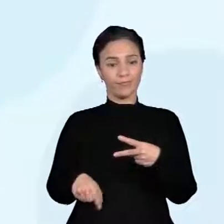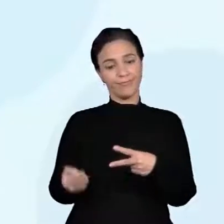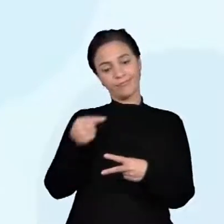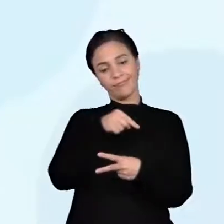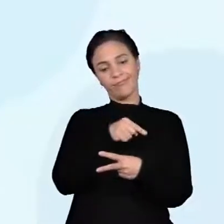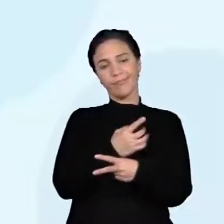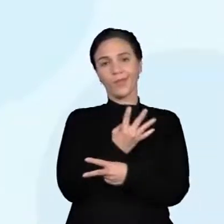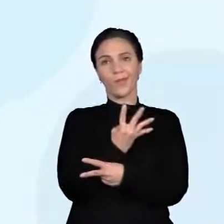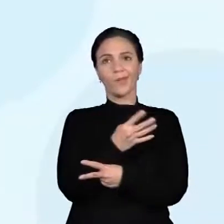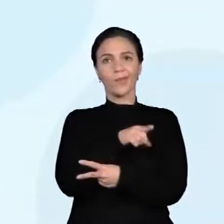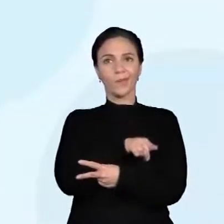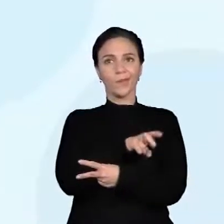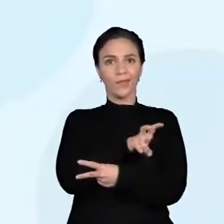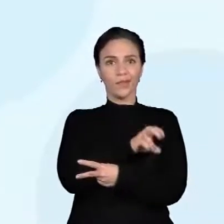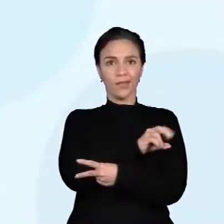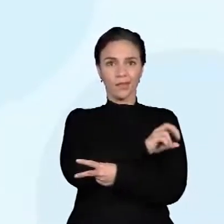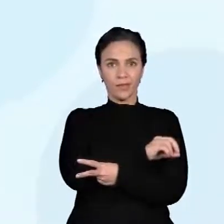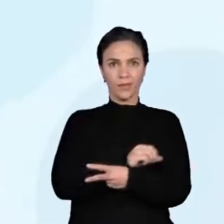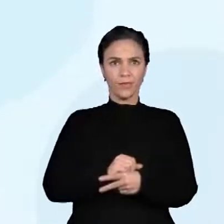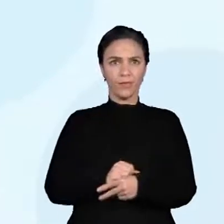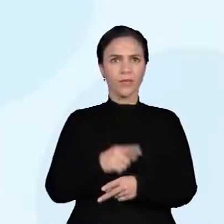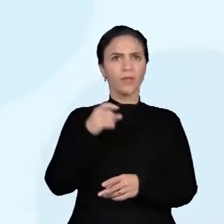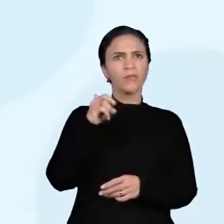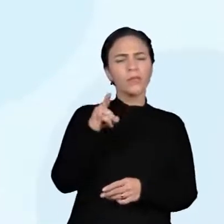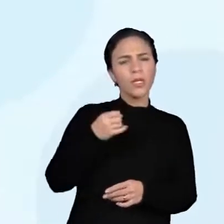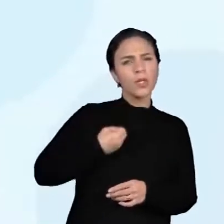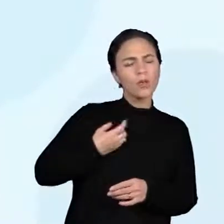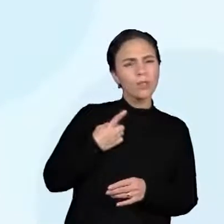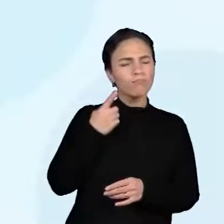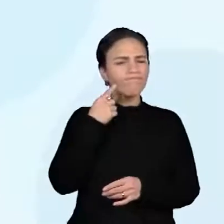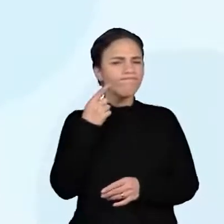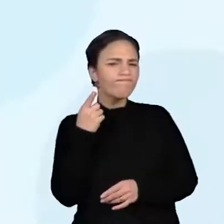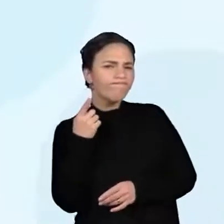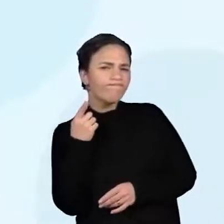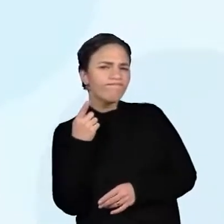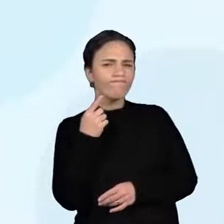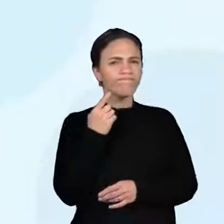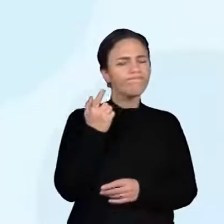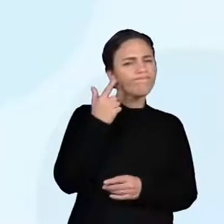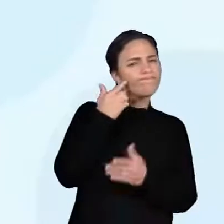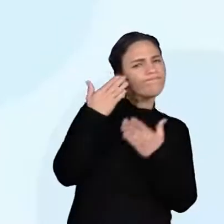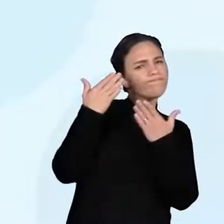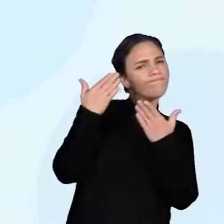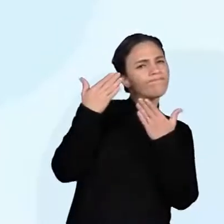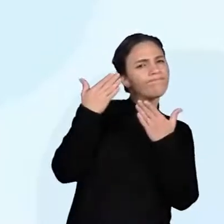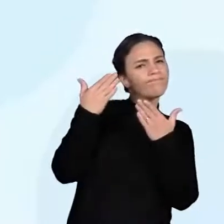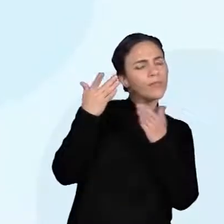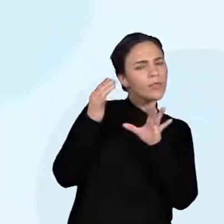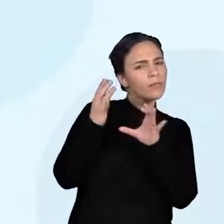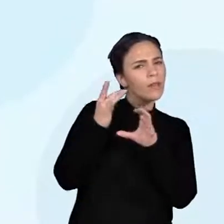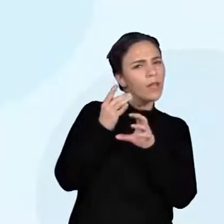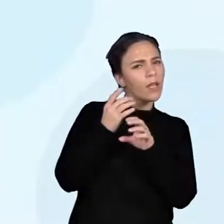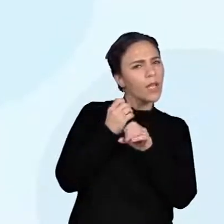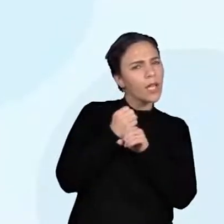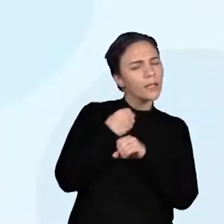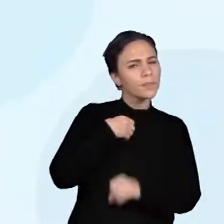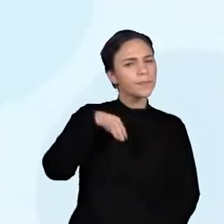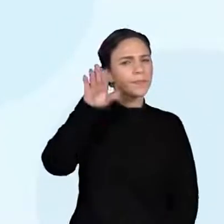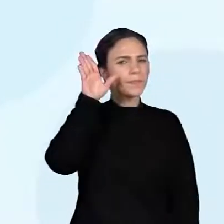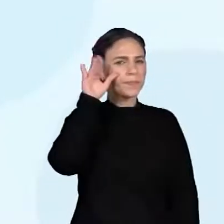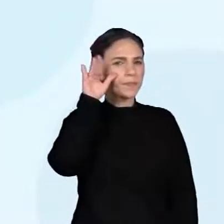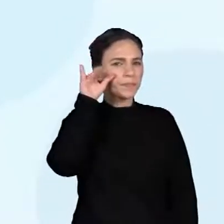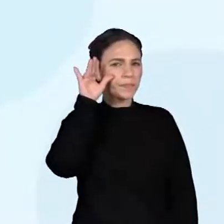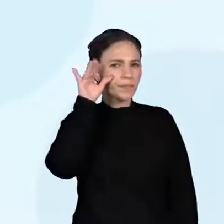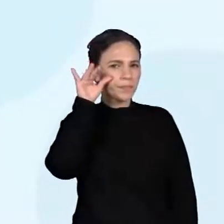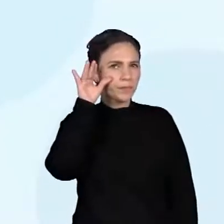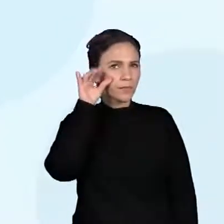Então, apenas de você aproximar o número à sua estimativa e observar se este